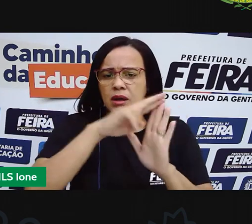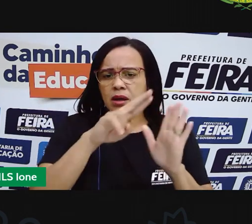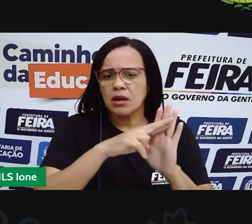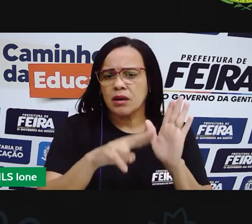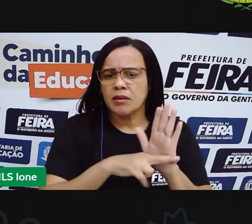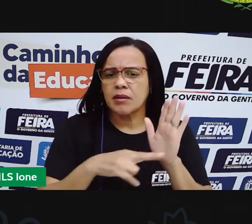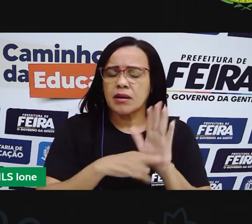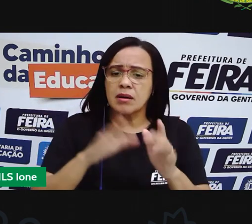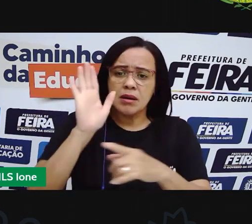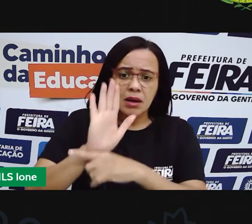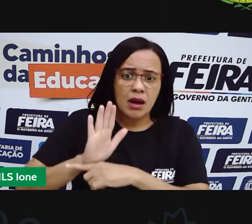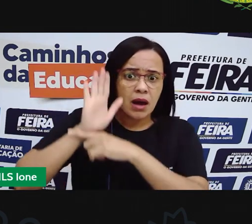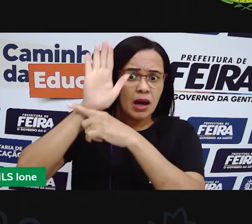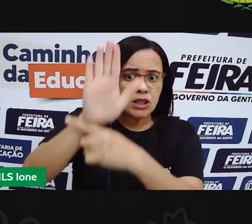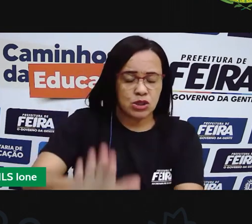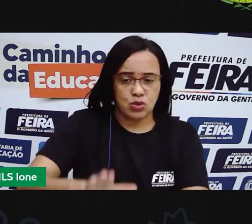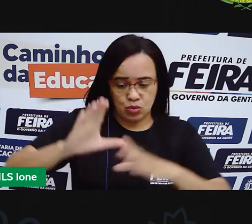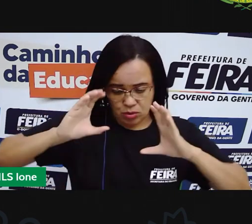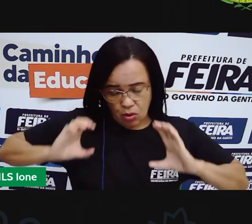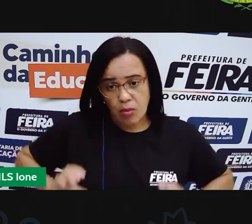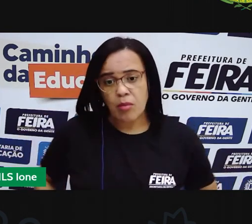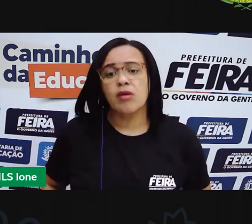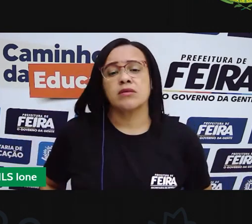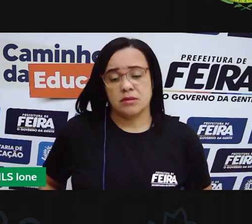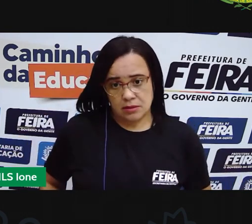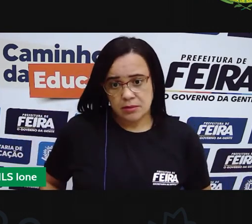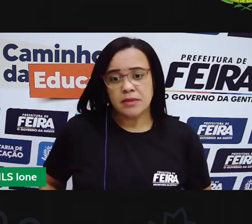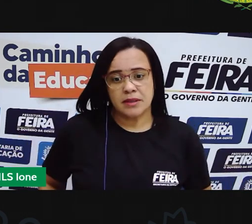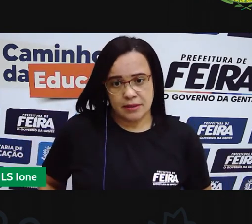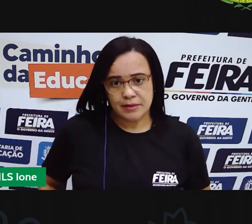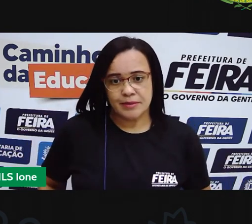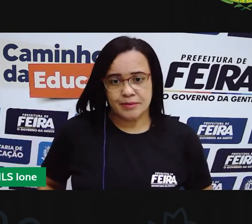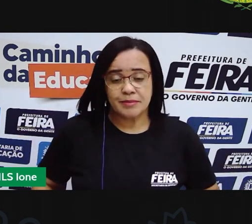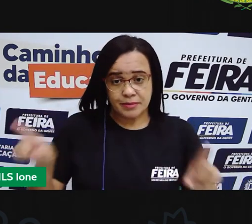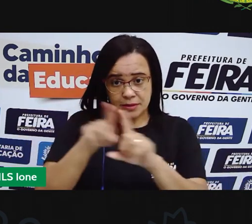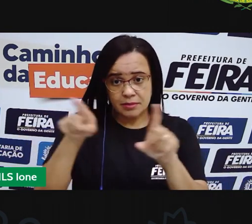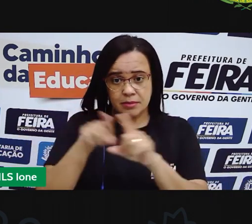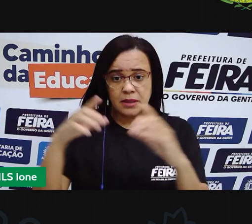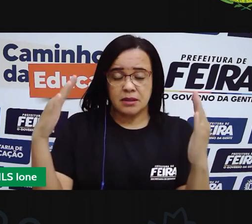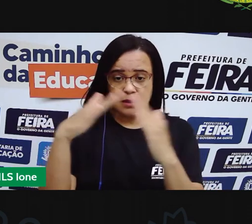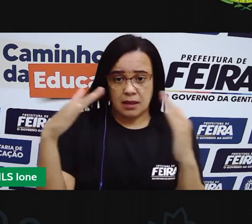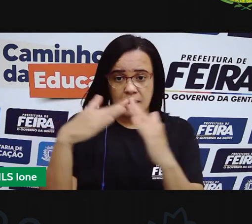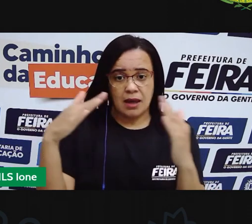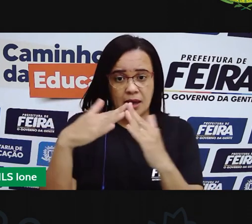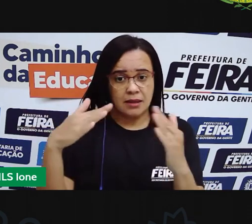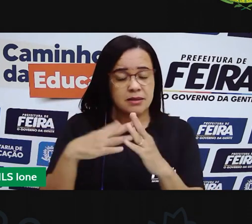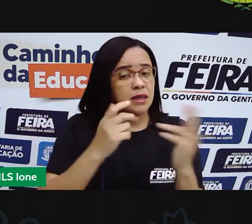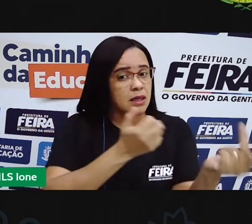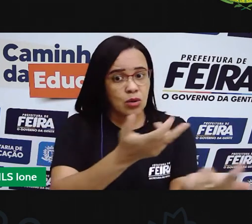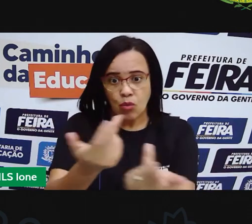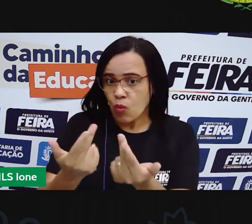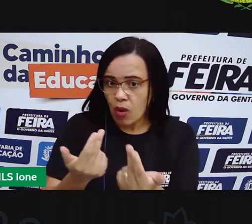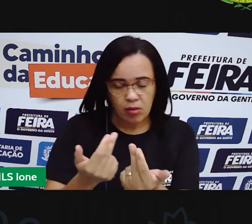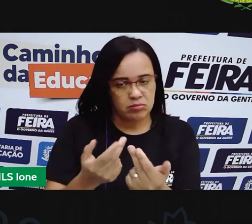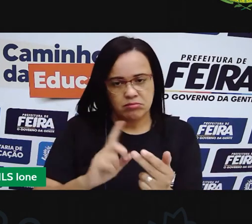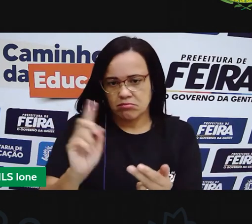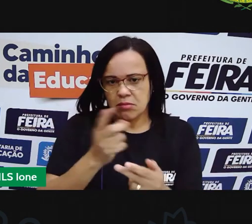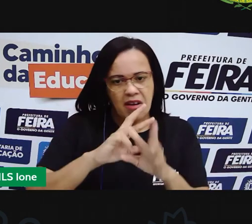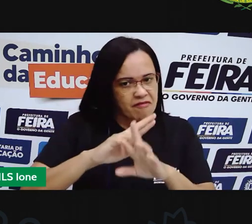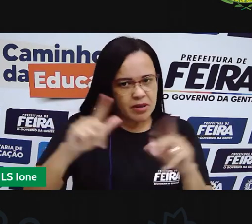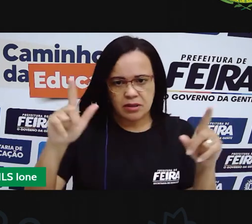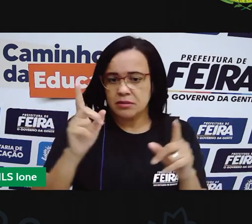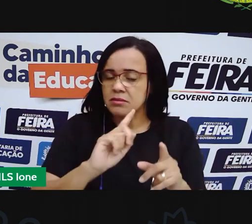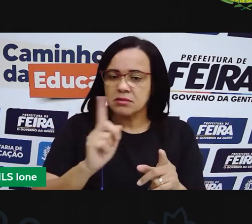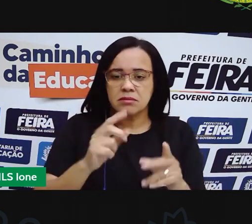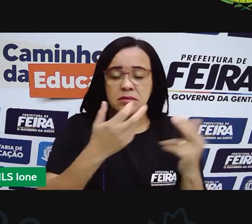comportar, como agir em determinados motivos. E, no nosso caso, não poderia ser diferente. É importante para a